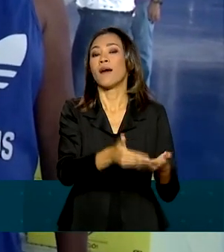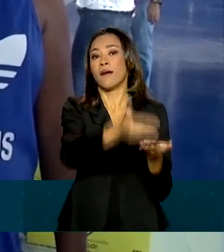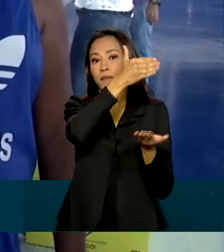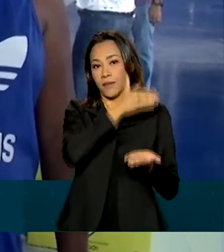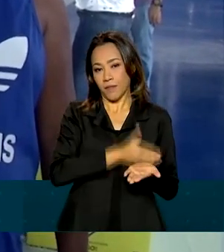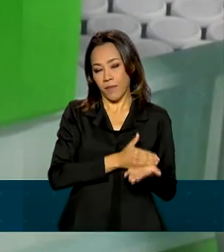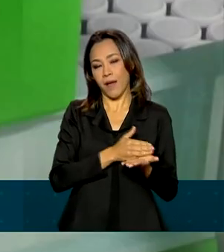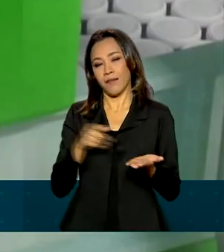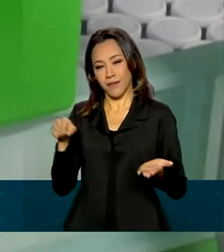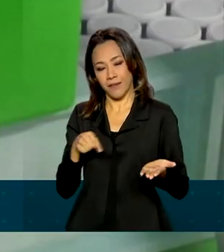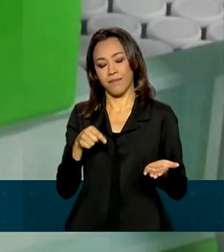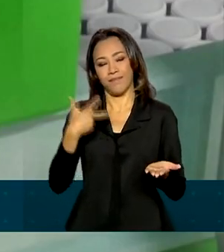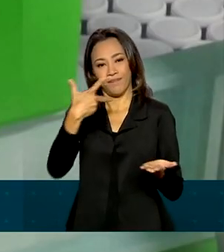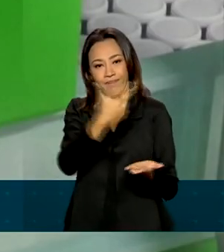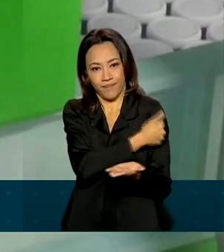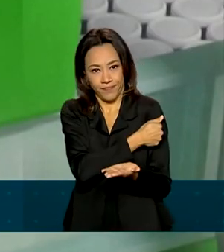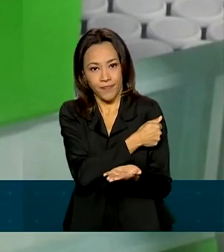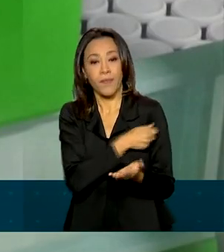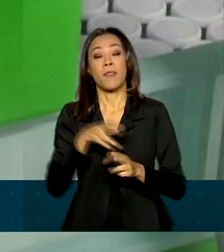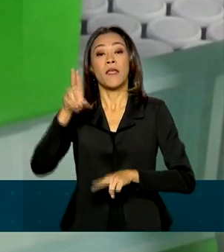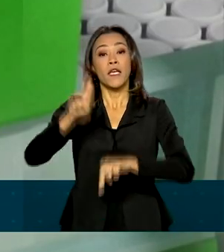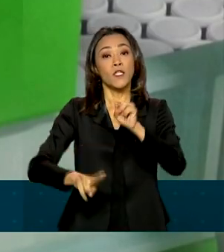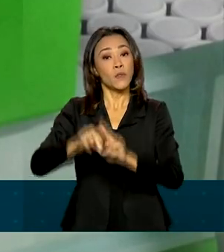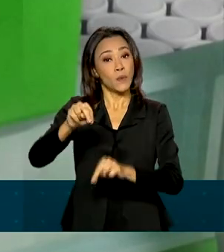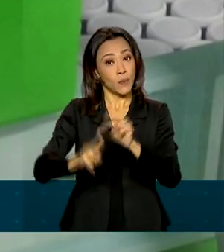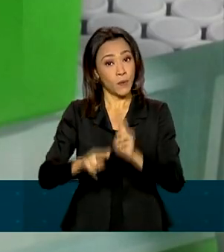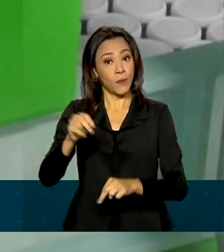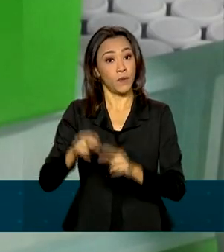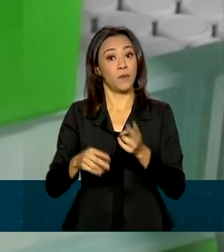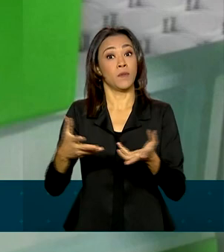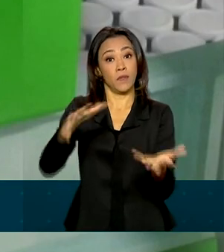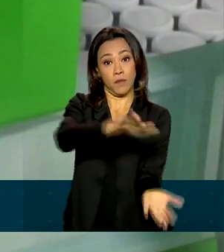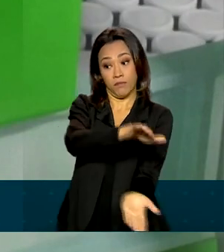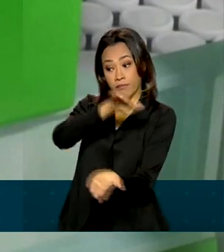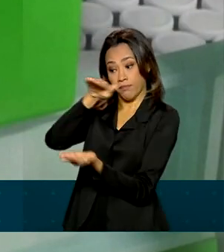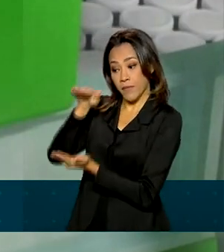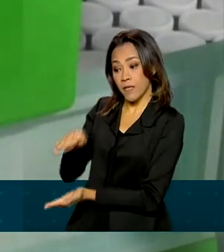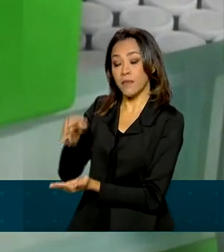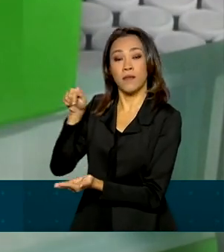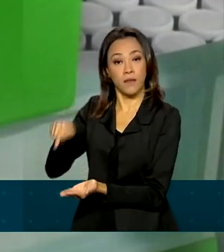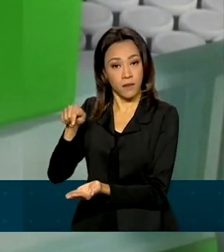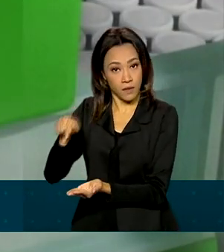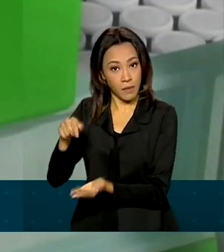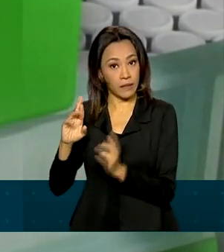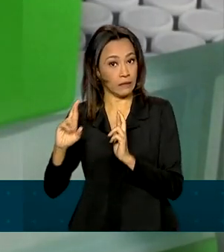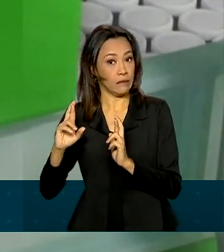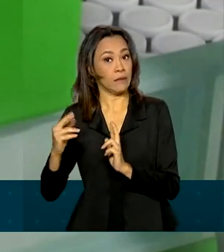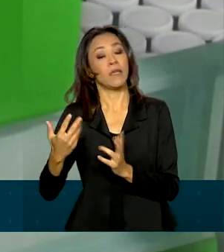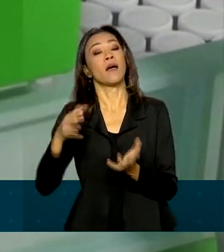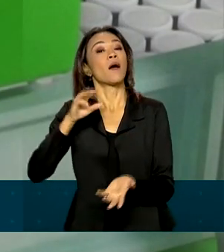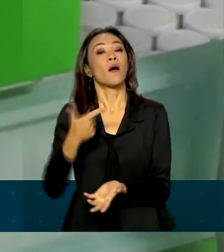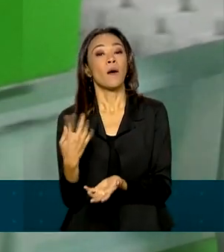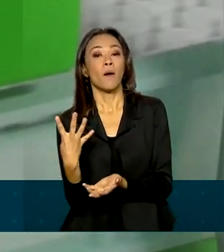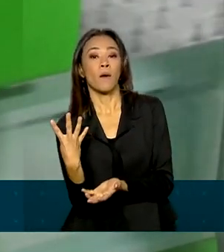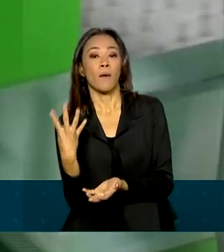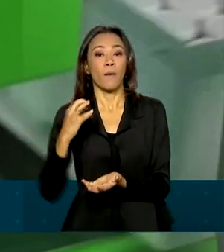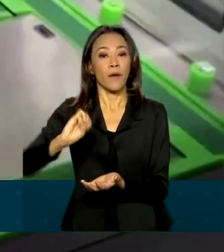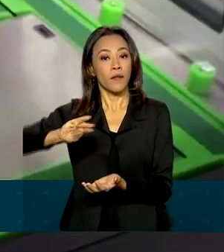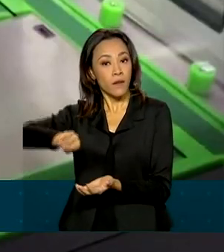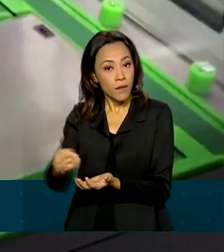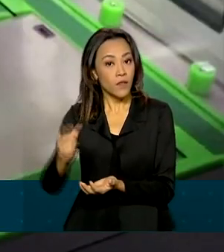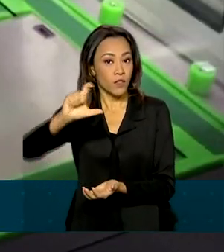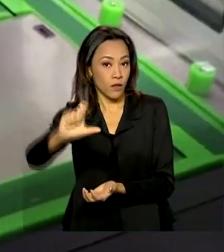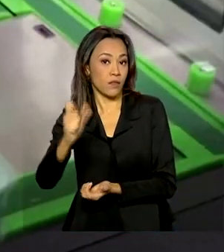Ministério da Saúde. Em junho, o Ministério espera receber dos laboratórios aproximadamente 40 milhões de doses de